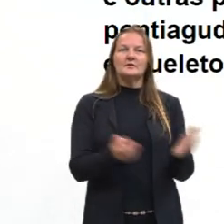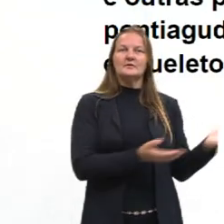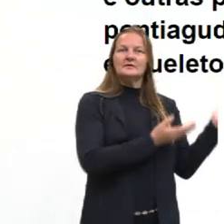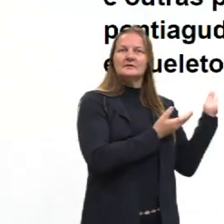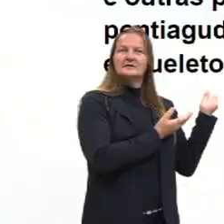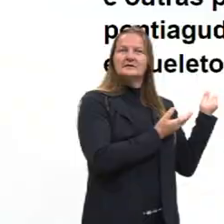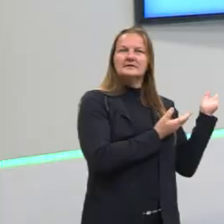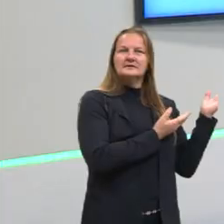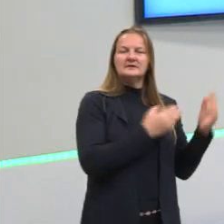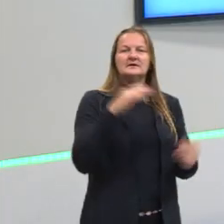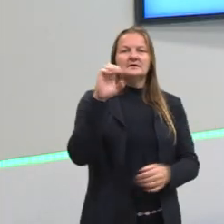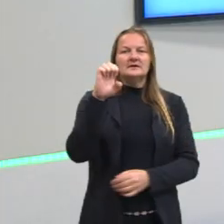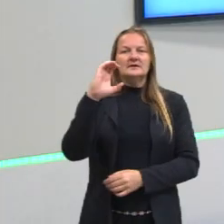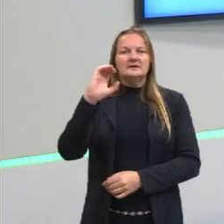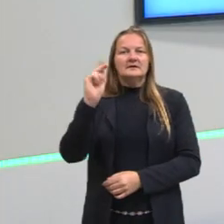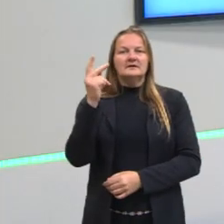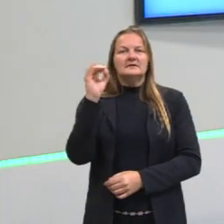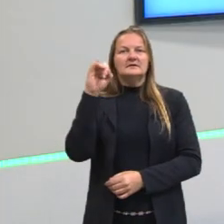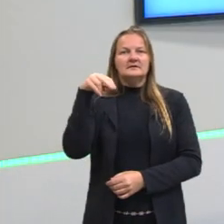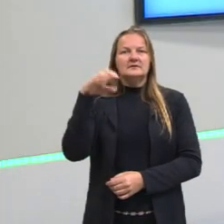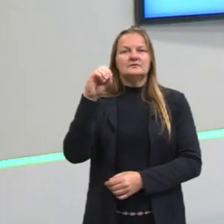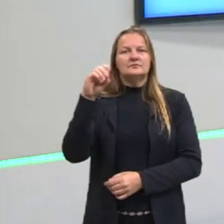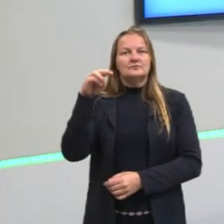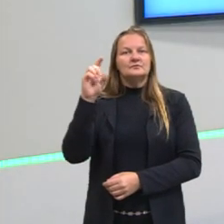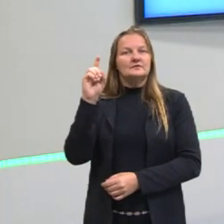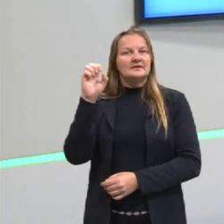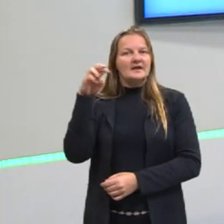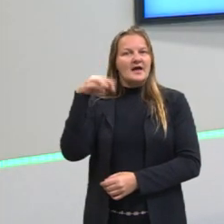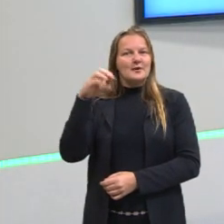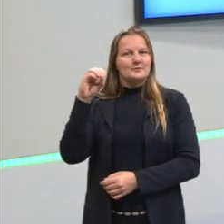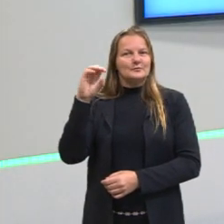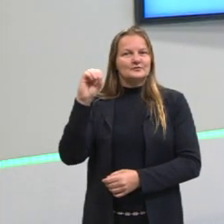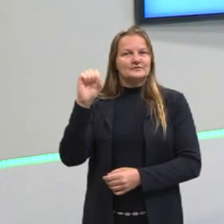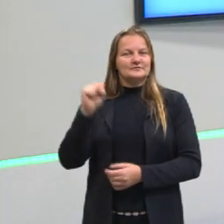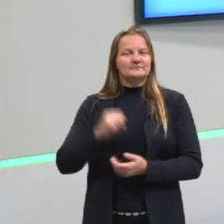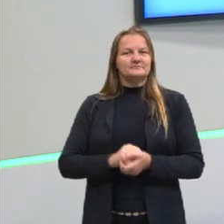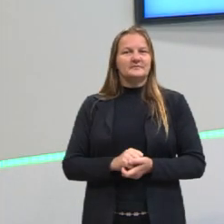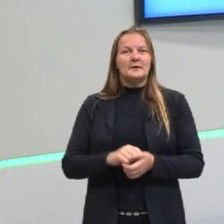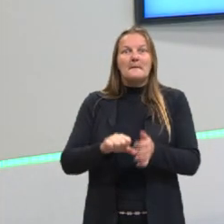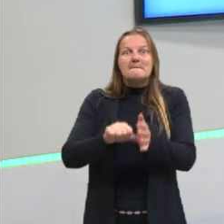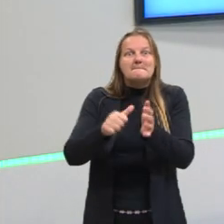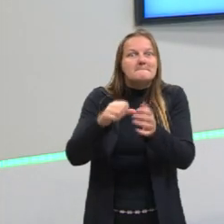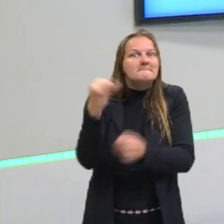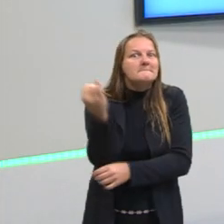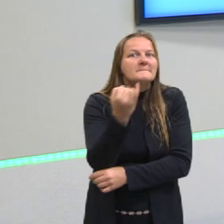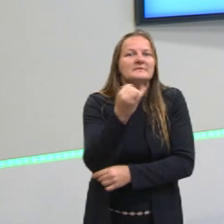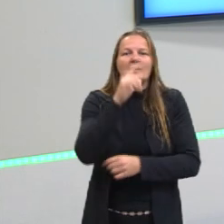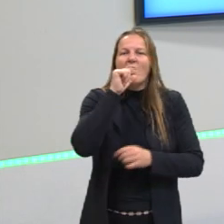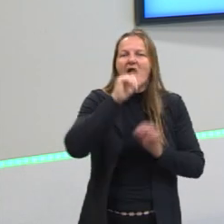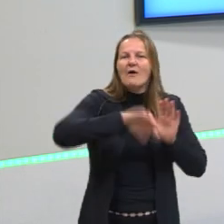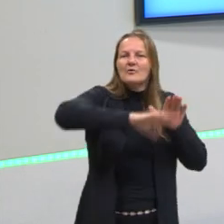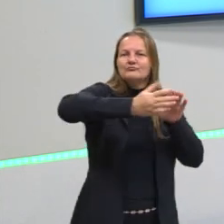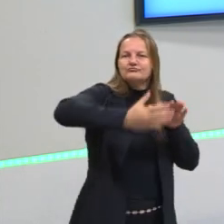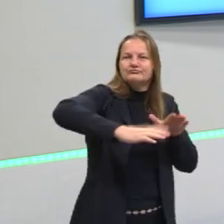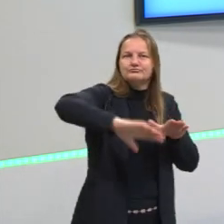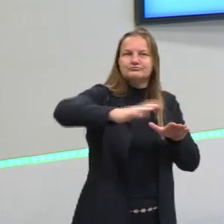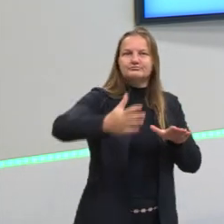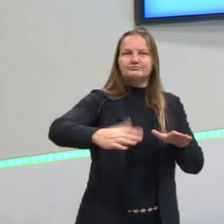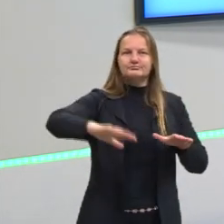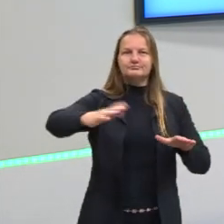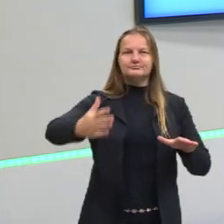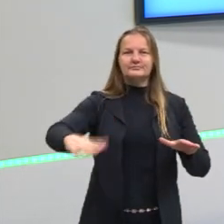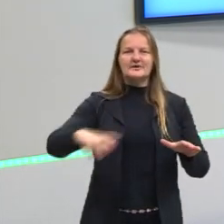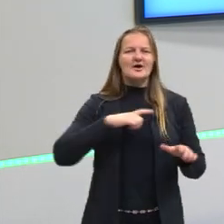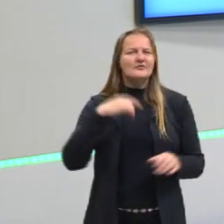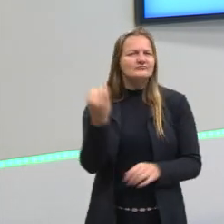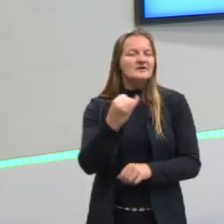Equinodermata, os equinodermos. Então, o principal ambiente deles é um ambiente marinho. Eles possuem